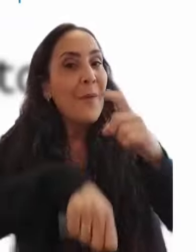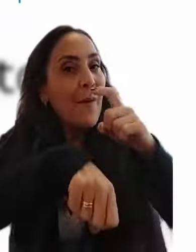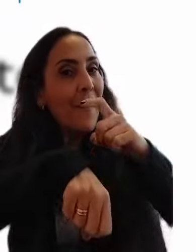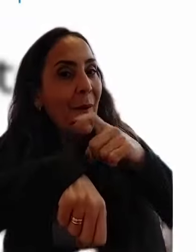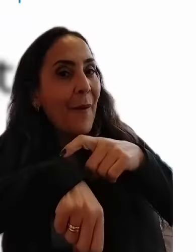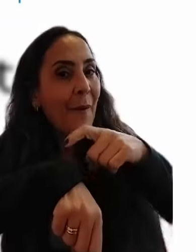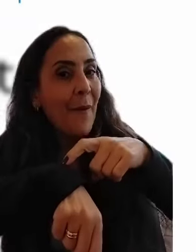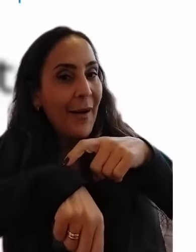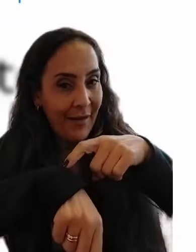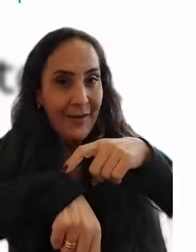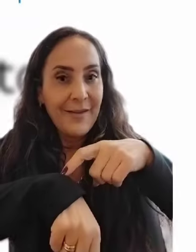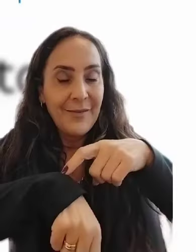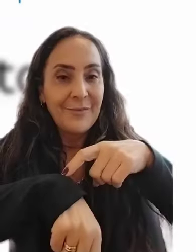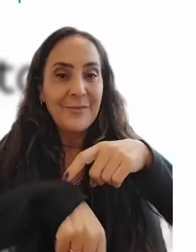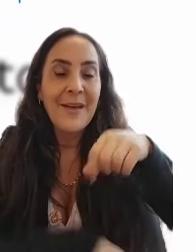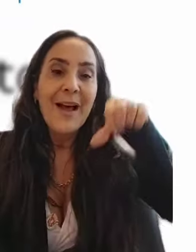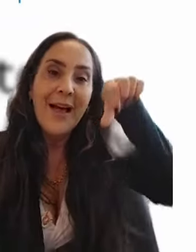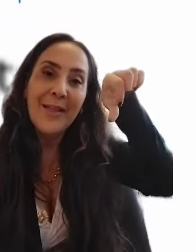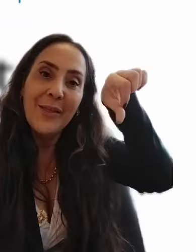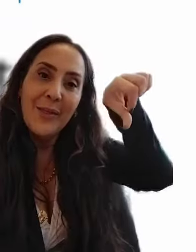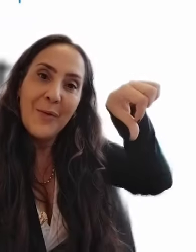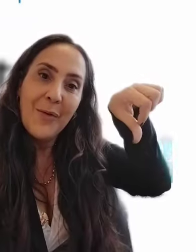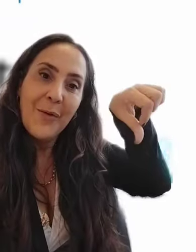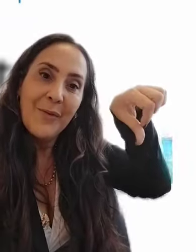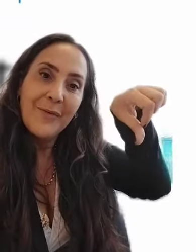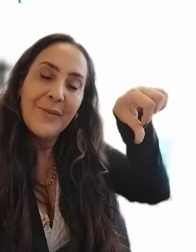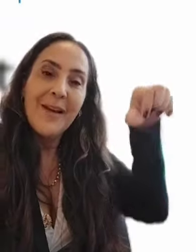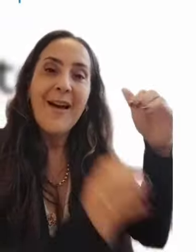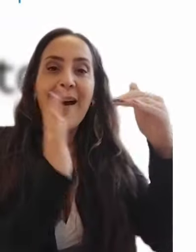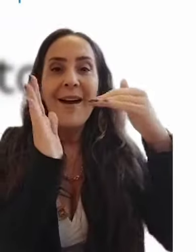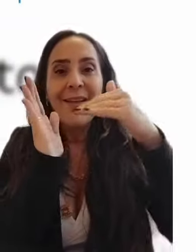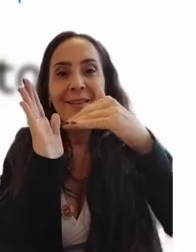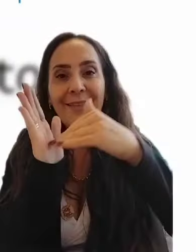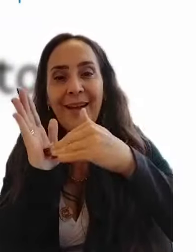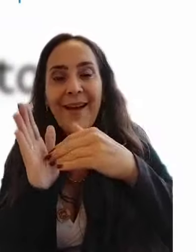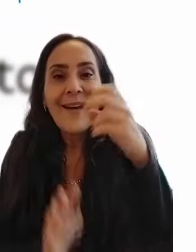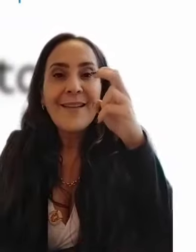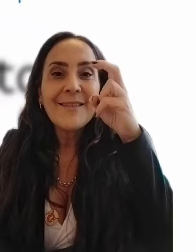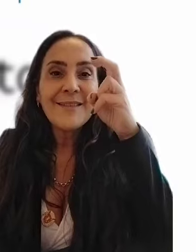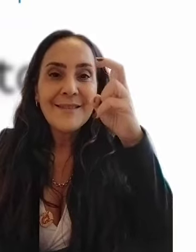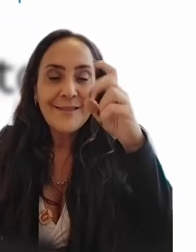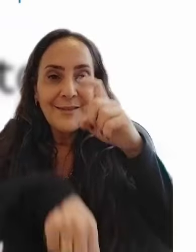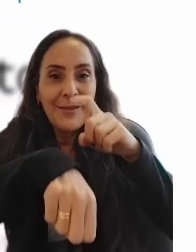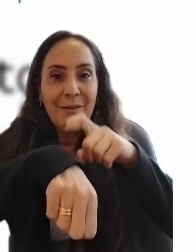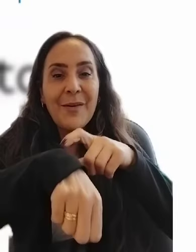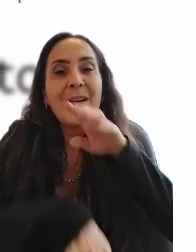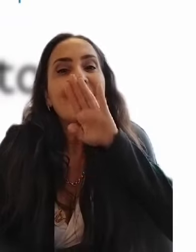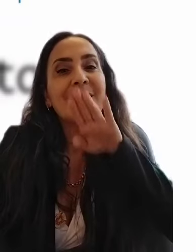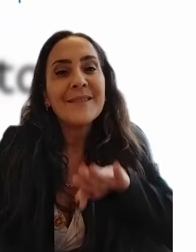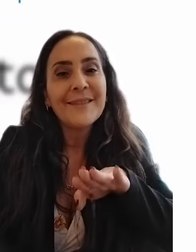Das 9 horas às 17 horas